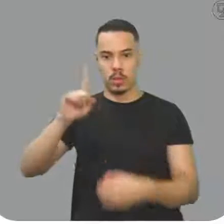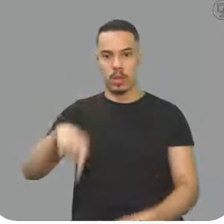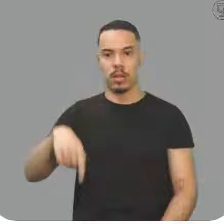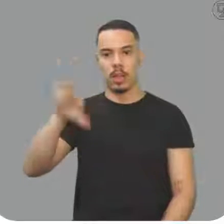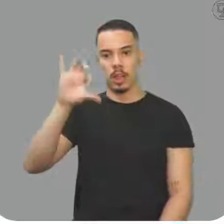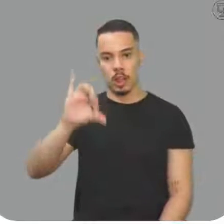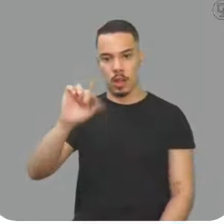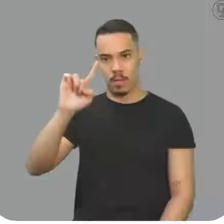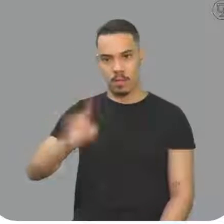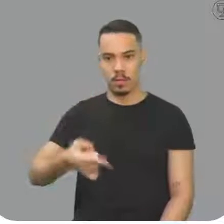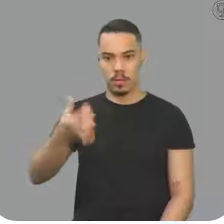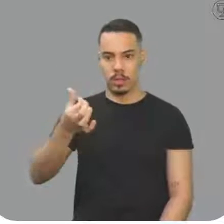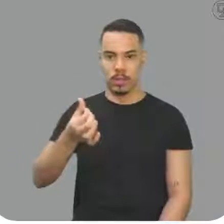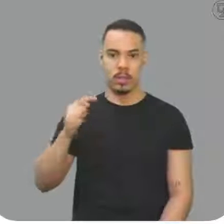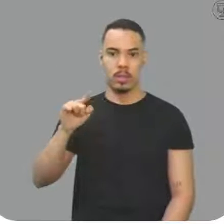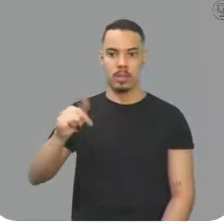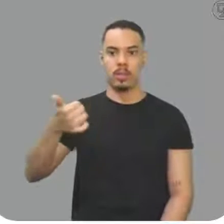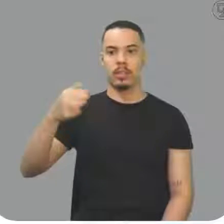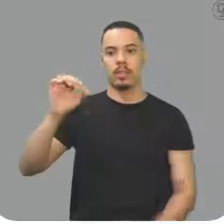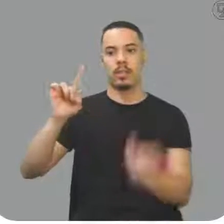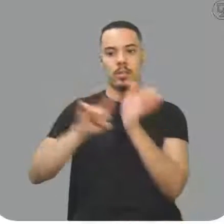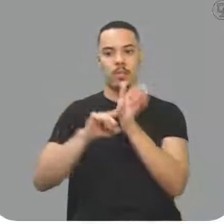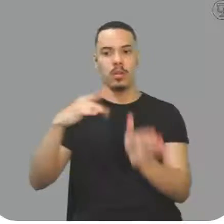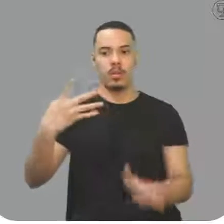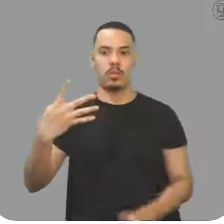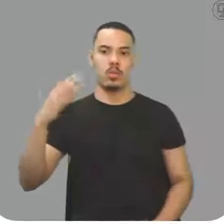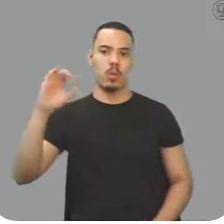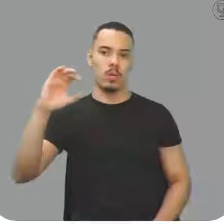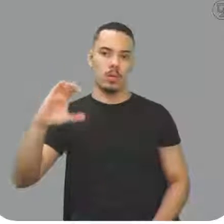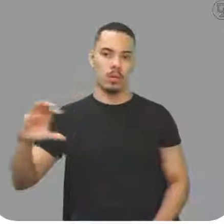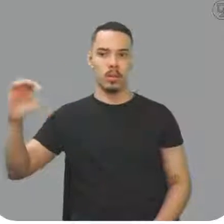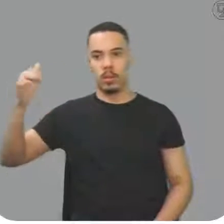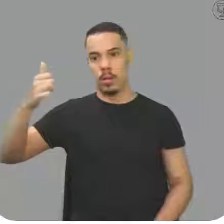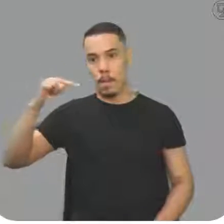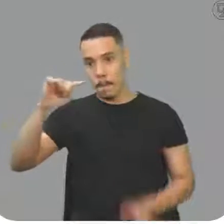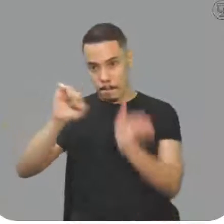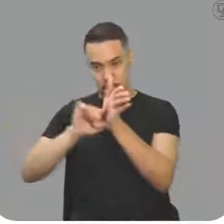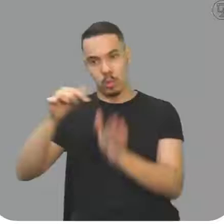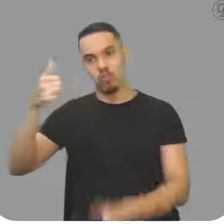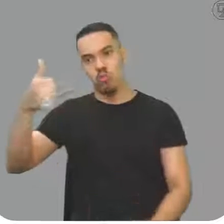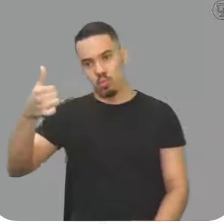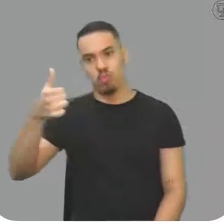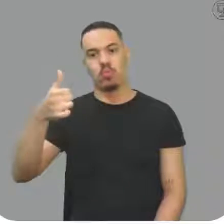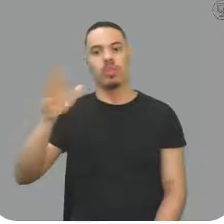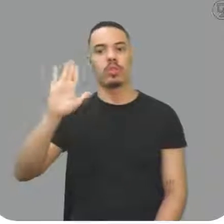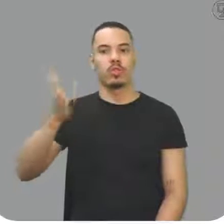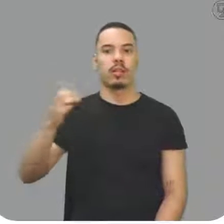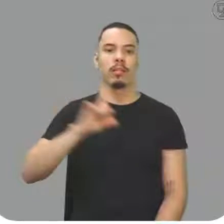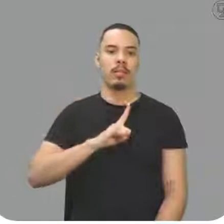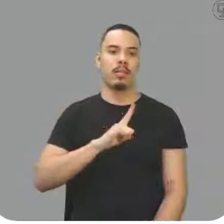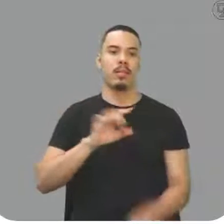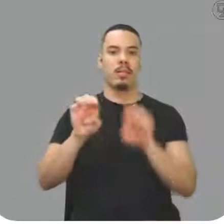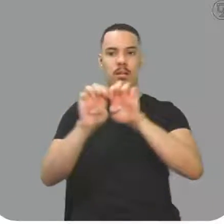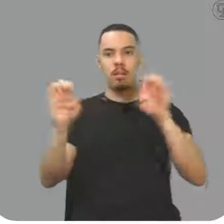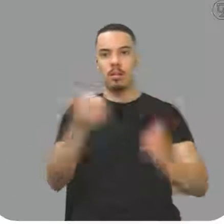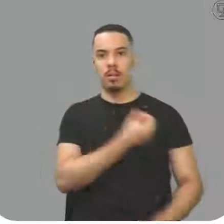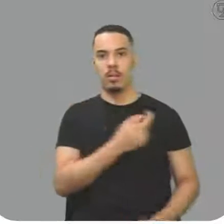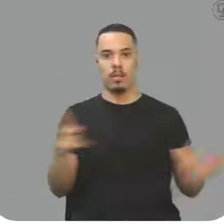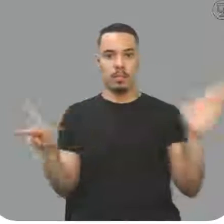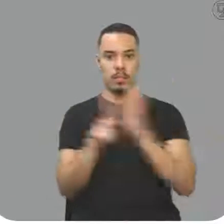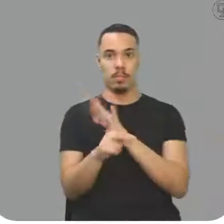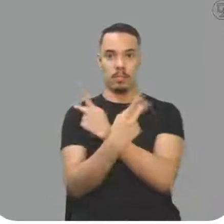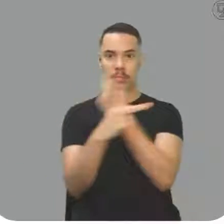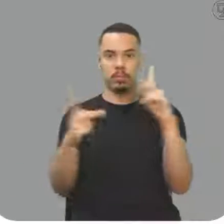,6 vezes 10 a menos 4 graus Celsius a menos 1. Então, já deu o coeficiente de dilatação para vocês, né?